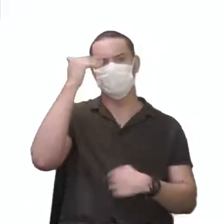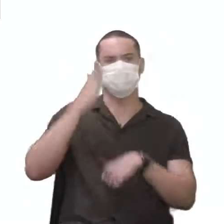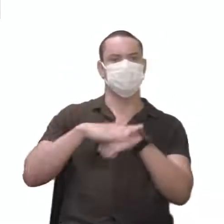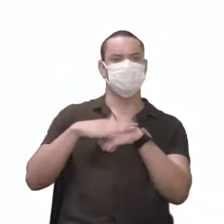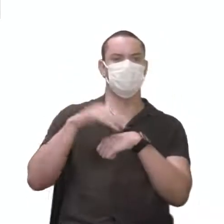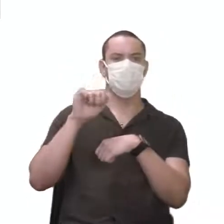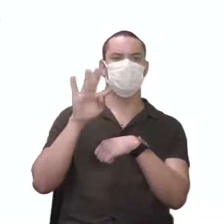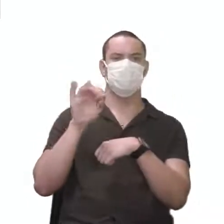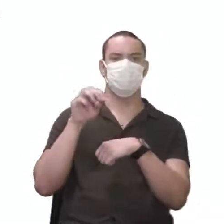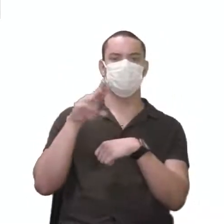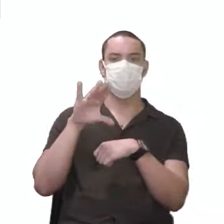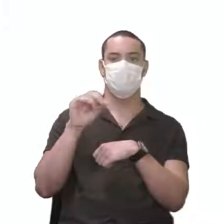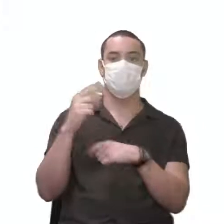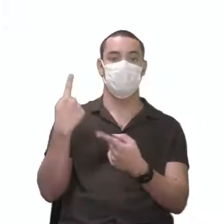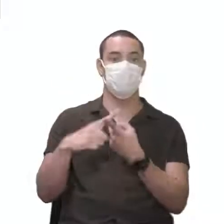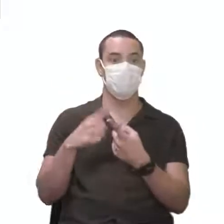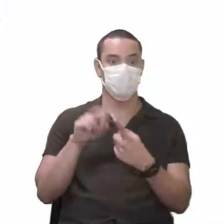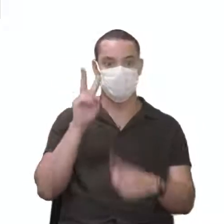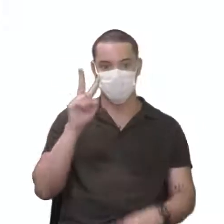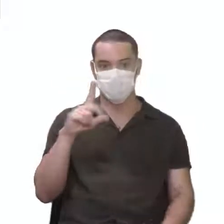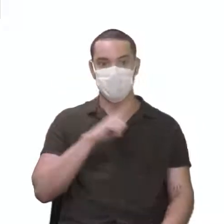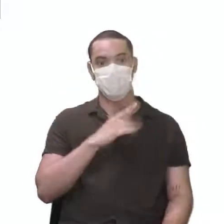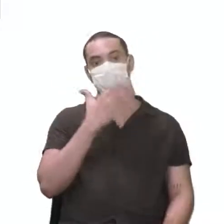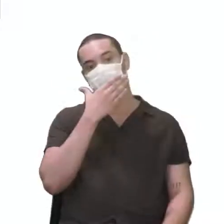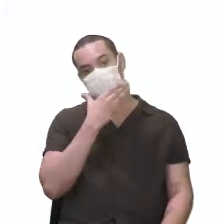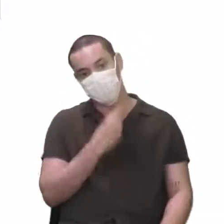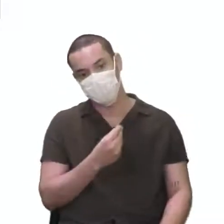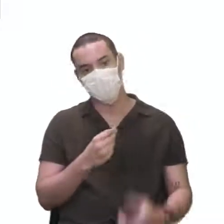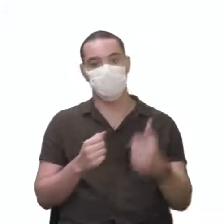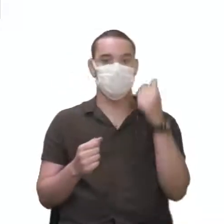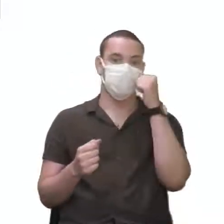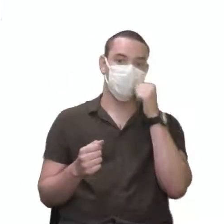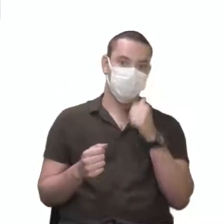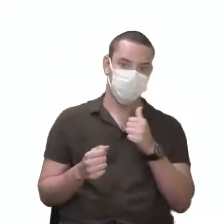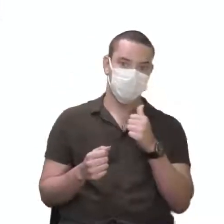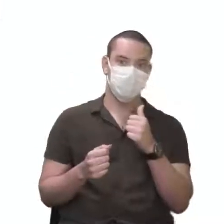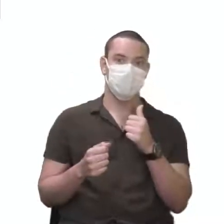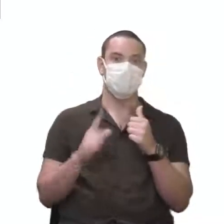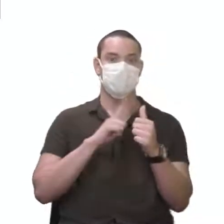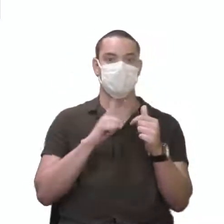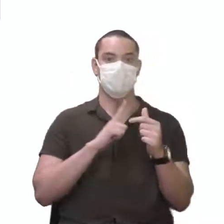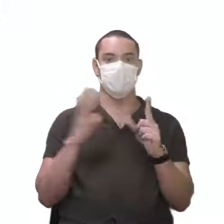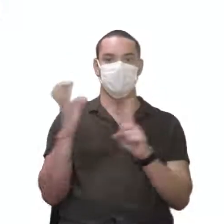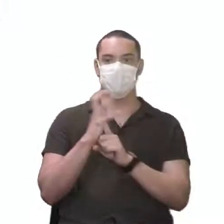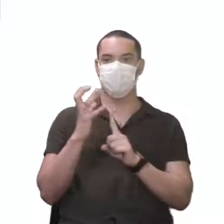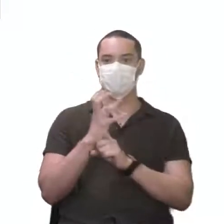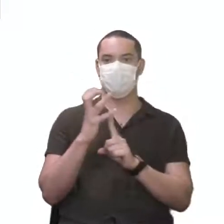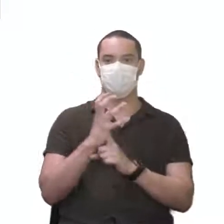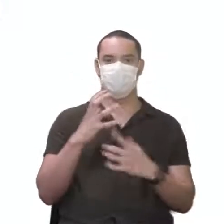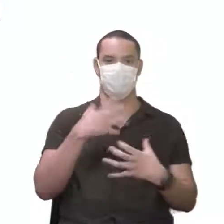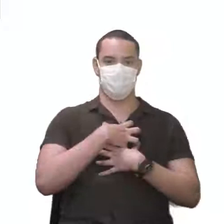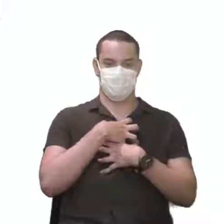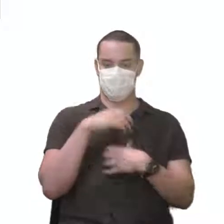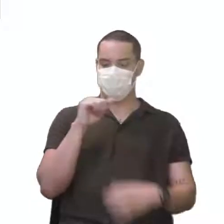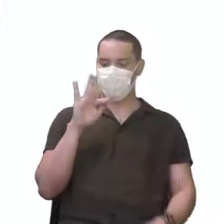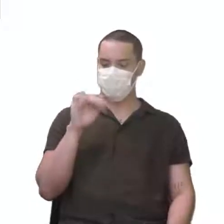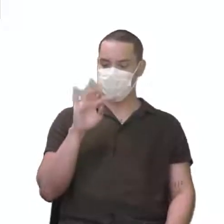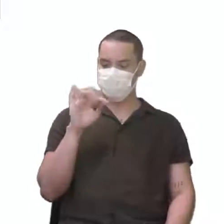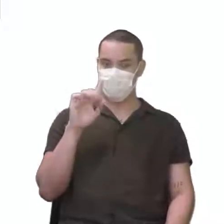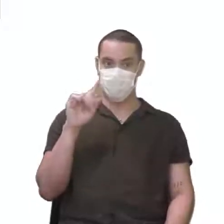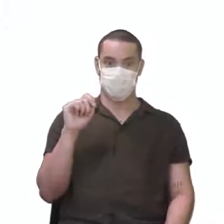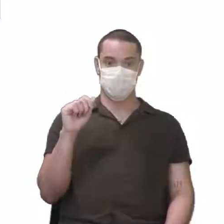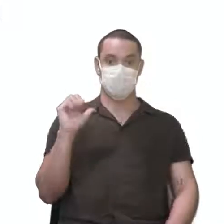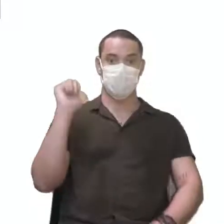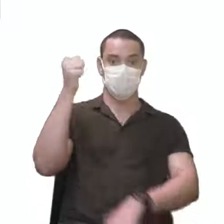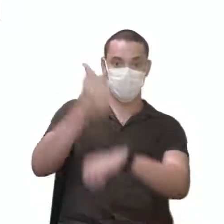autossômica, professora? Quando eu tenho tanto homens quanto mulheres sendo afetadas. Quando eu sei que ela é dominante,